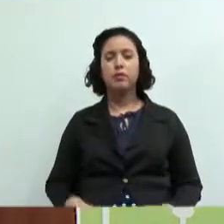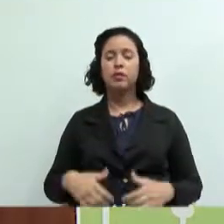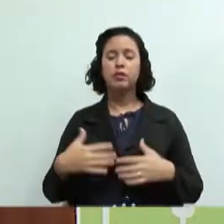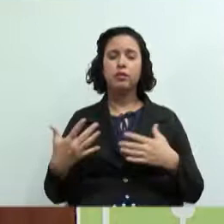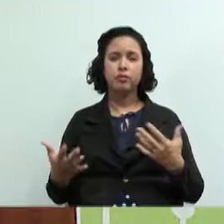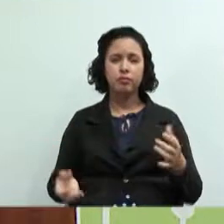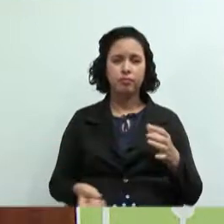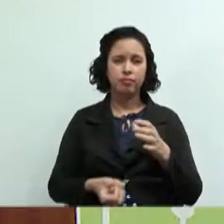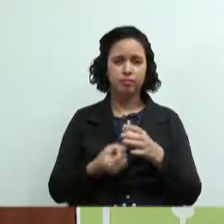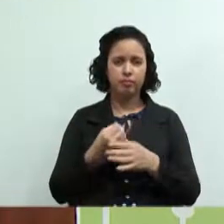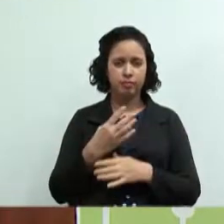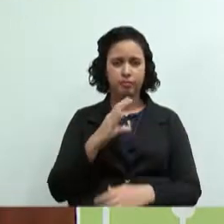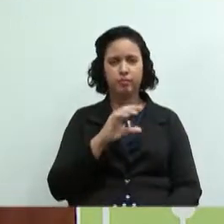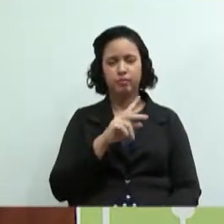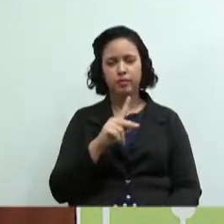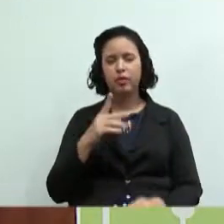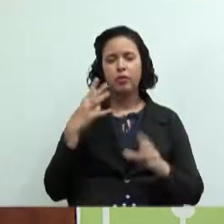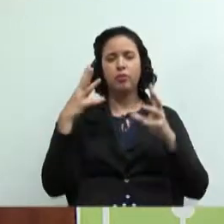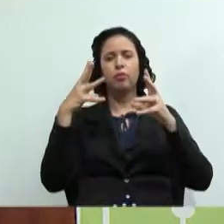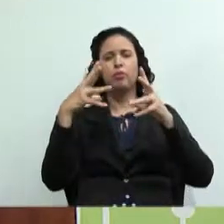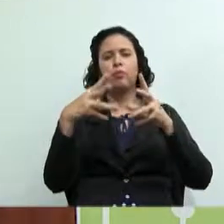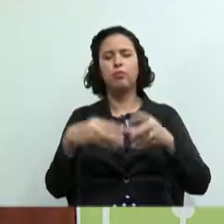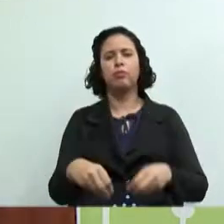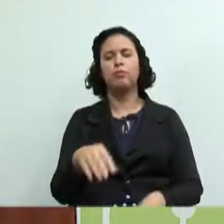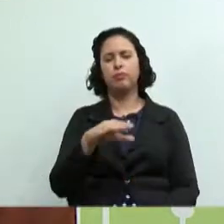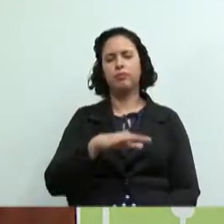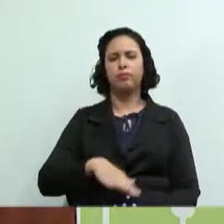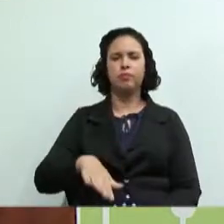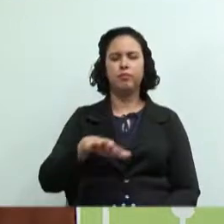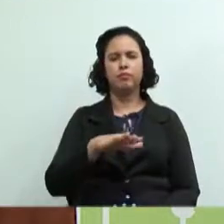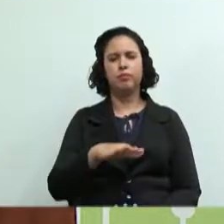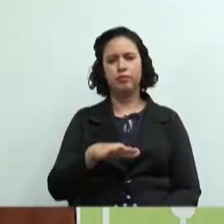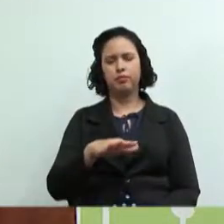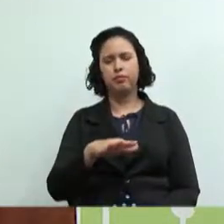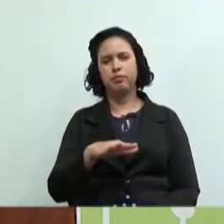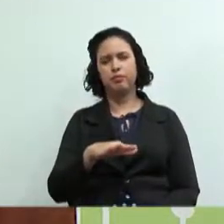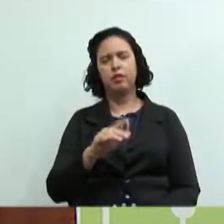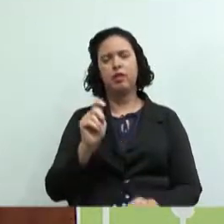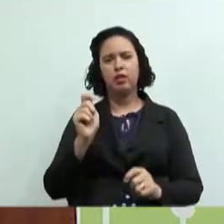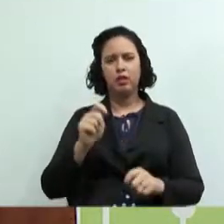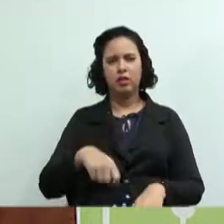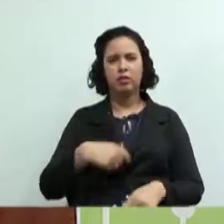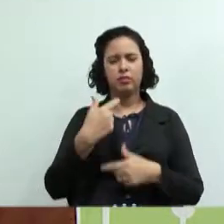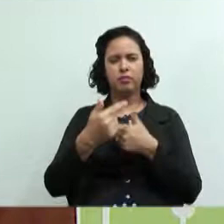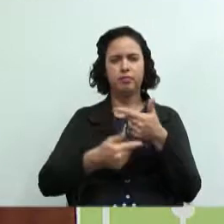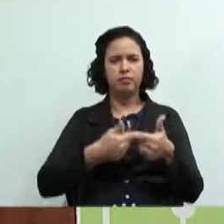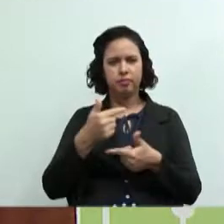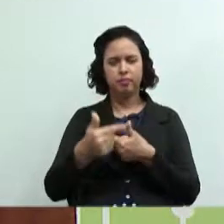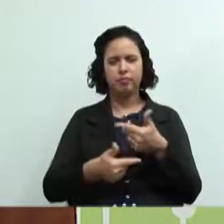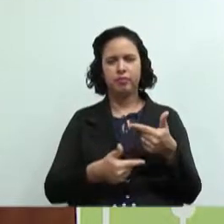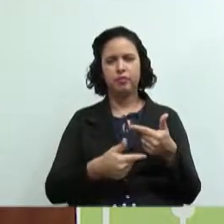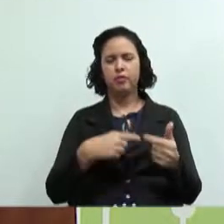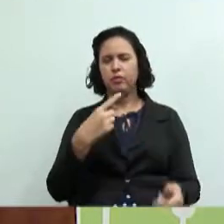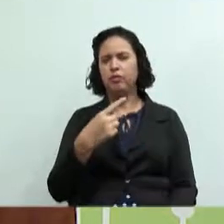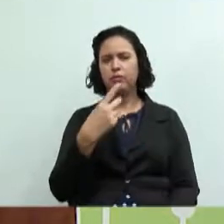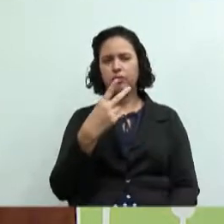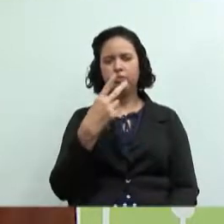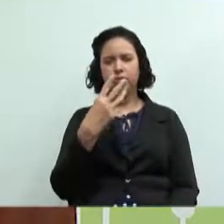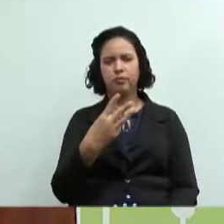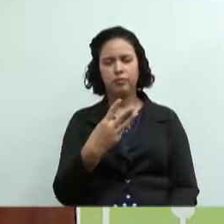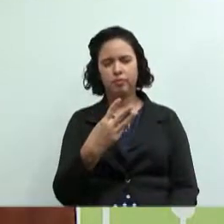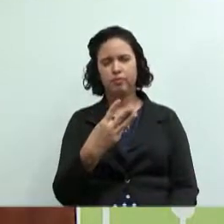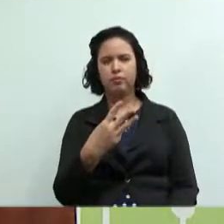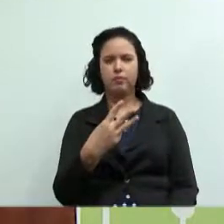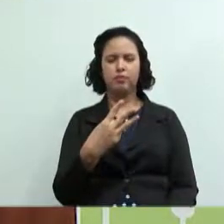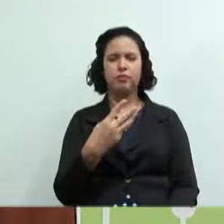você envolve todos os ramos de atividade você pode trabalhar para dois três quatro lugares ao mesmo tempo não precisa